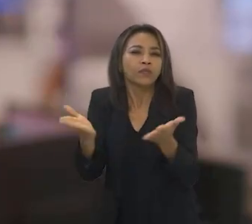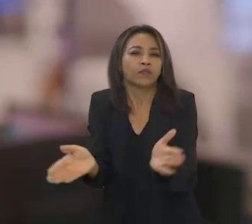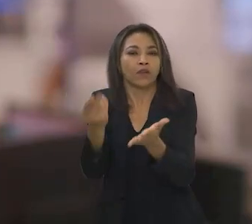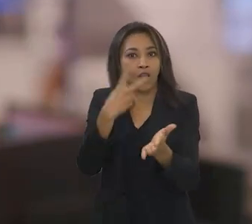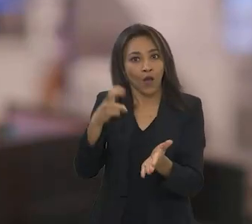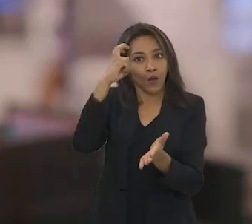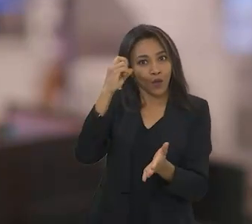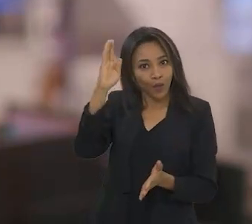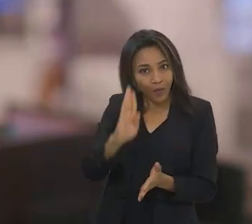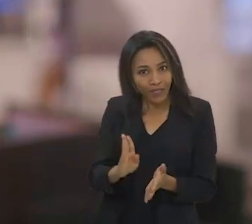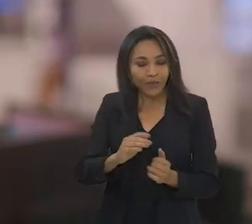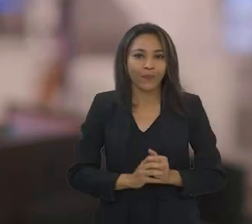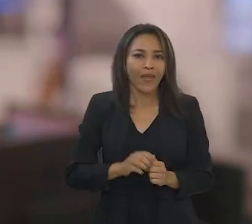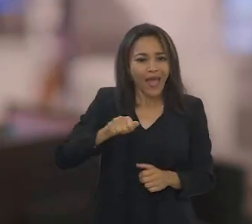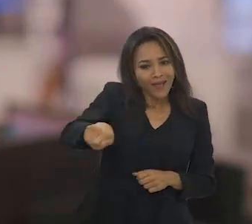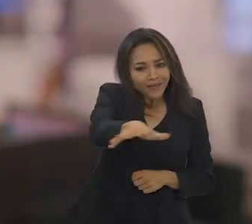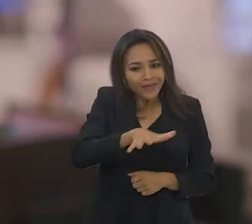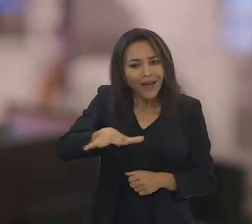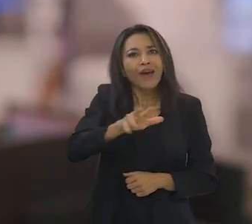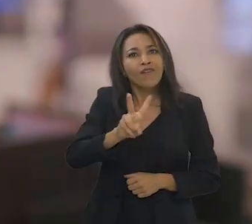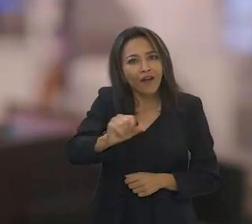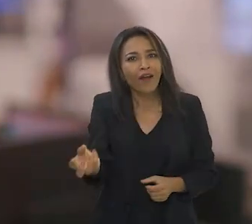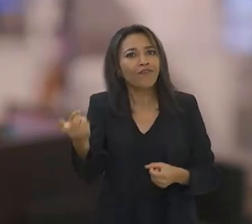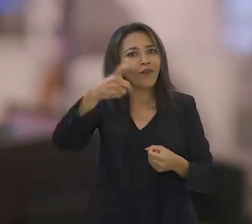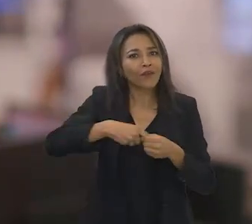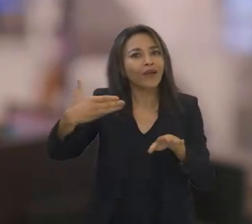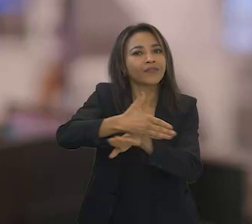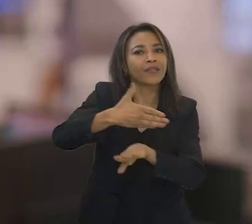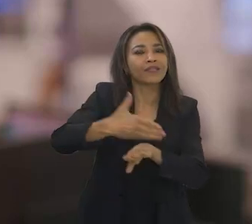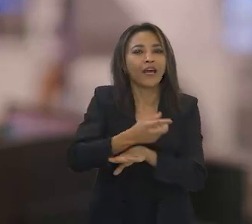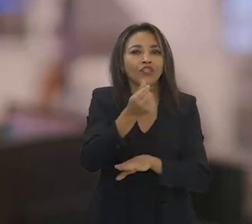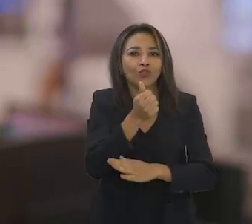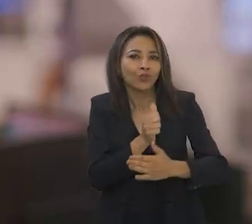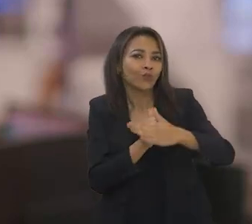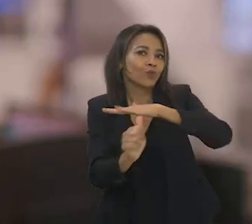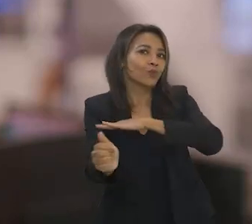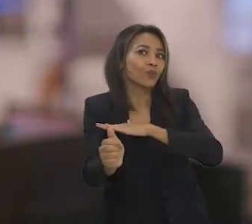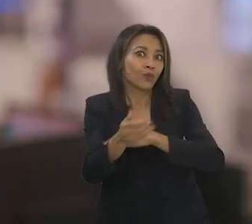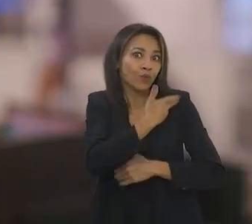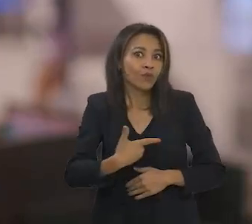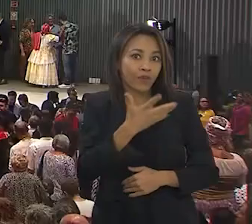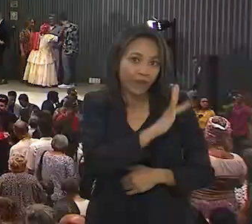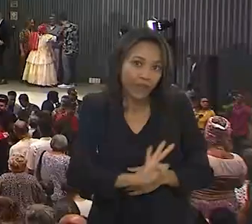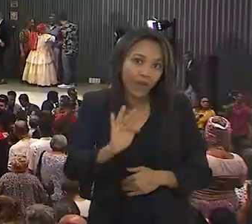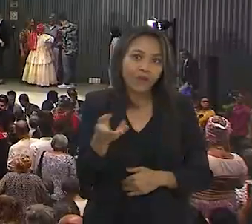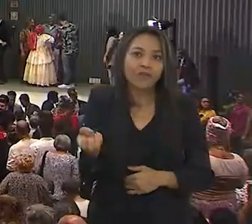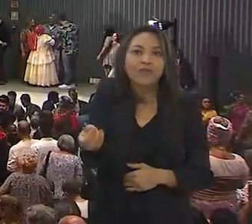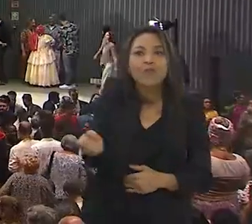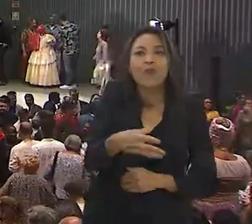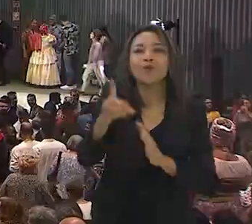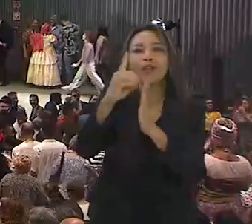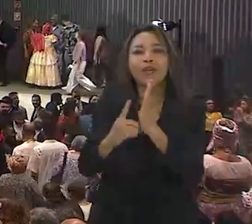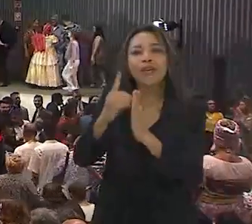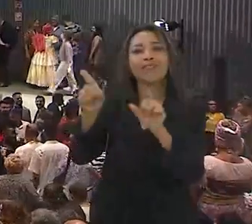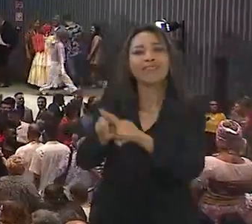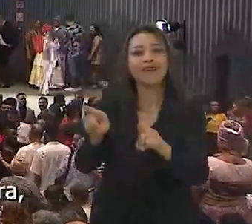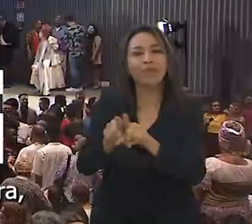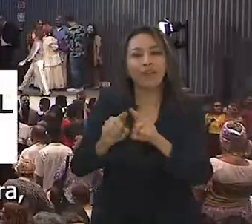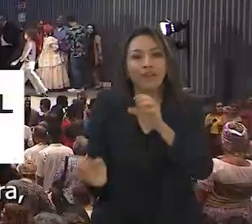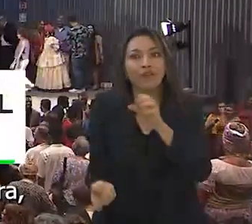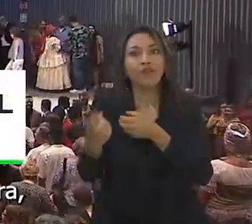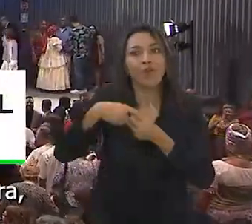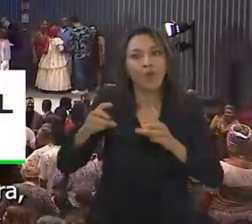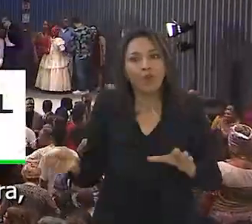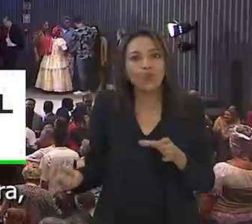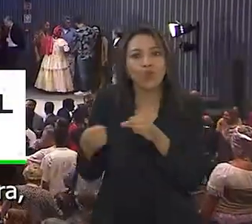produção cultural brasileira. O setor vai voltar a acessar financiamentos e fomentos federais. O novo decreto também retoma